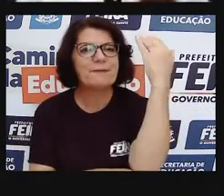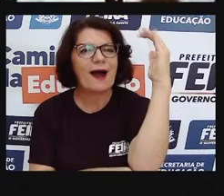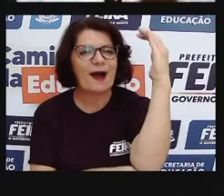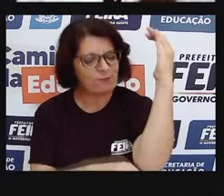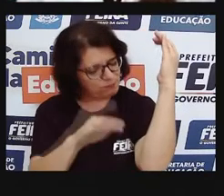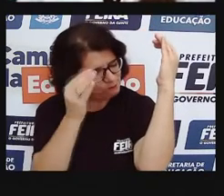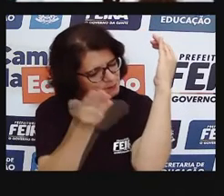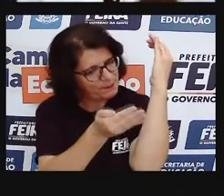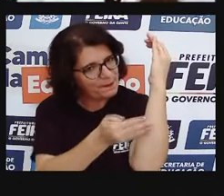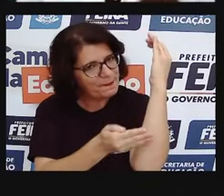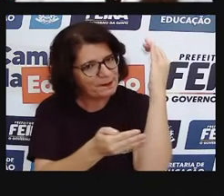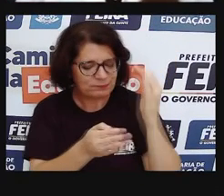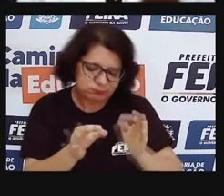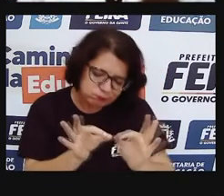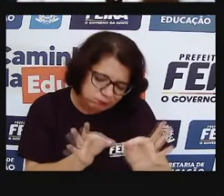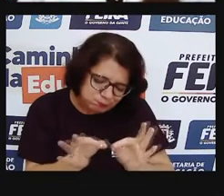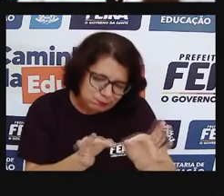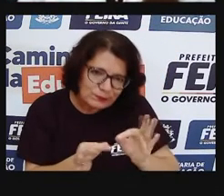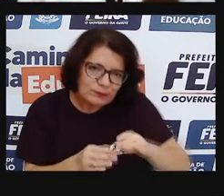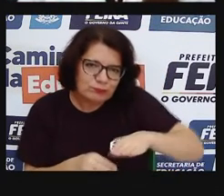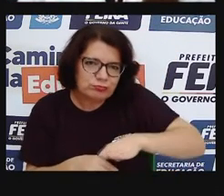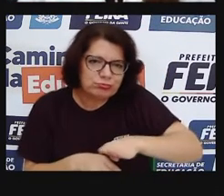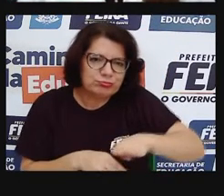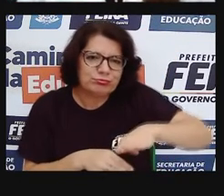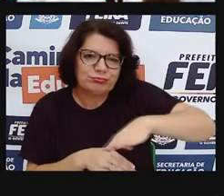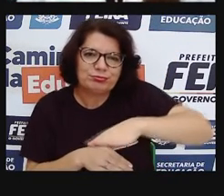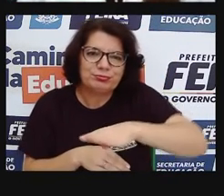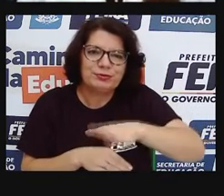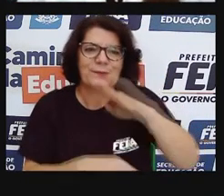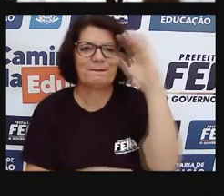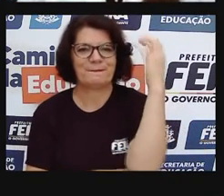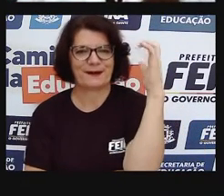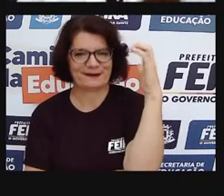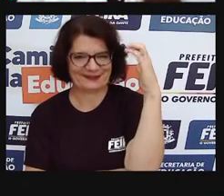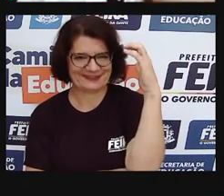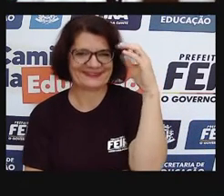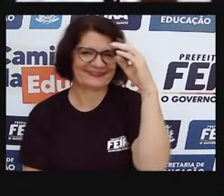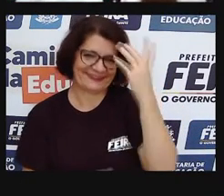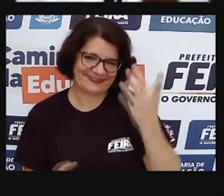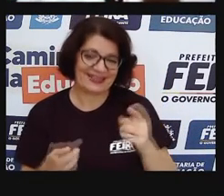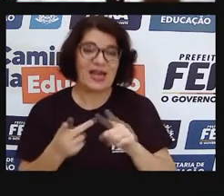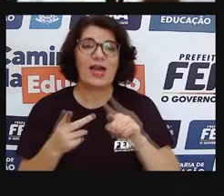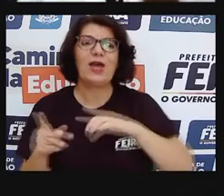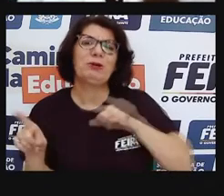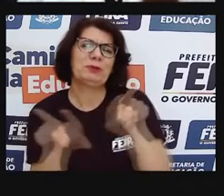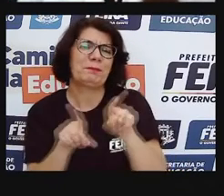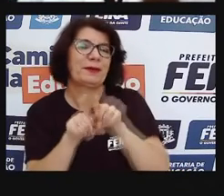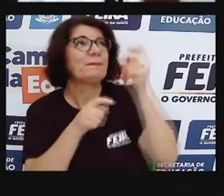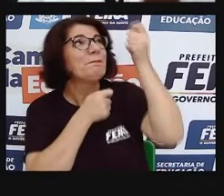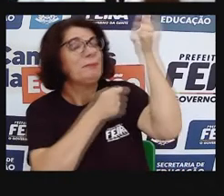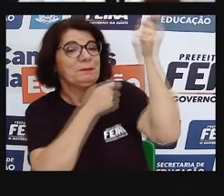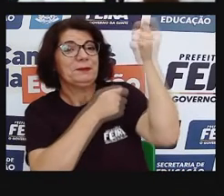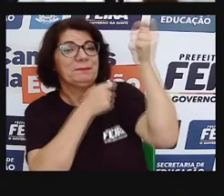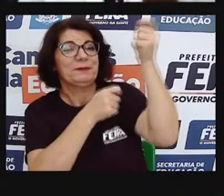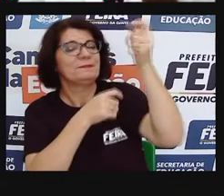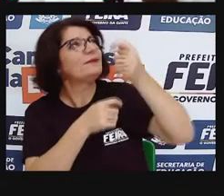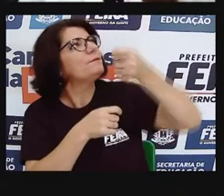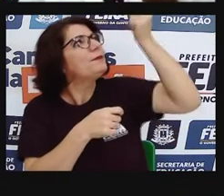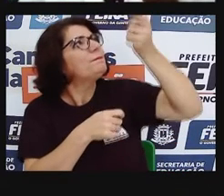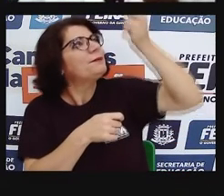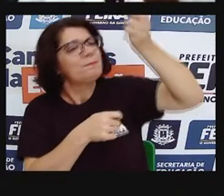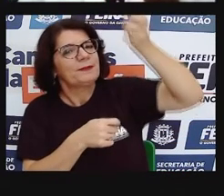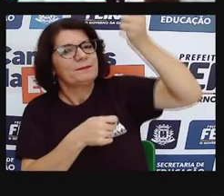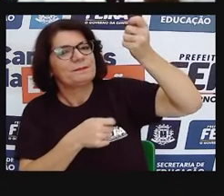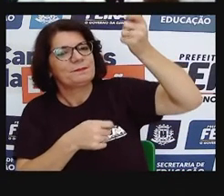pipa, que eu nunca consegui, toda vez que eu tentava a bichinha caía, e era a maior frustração.